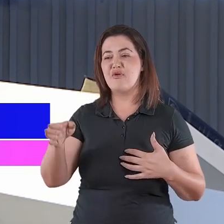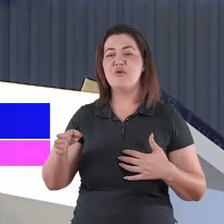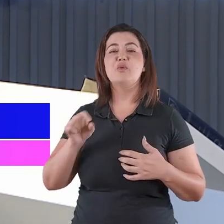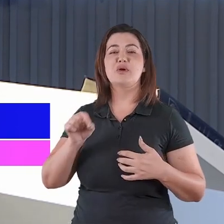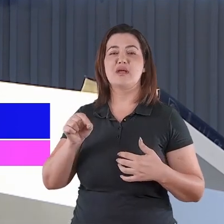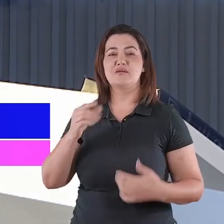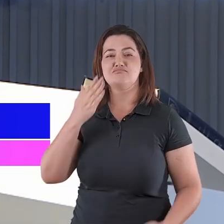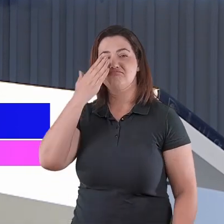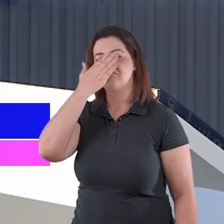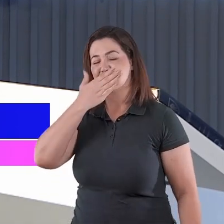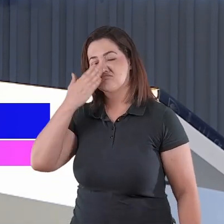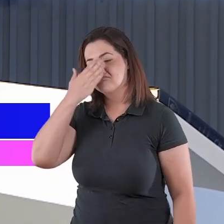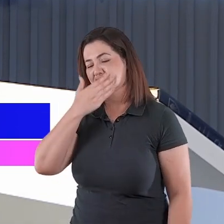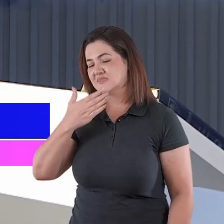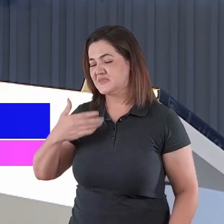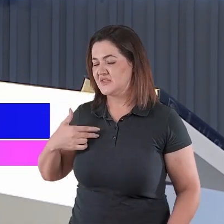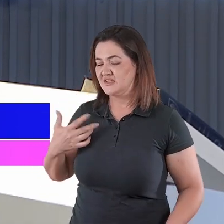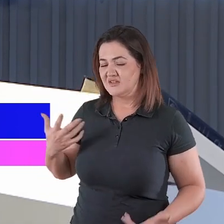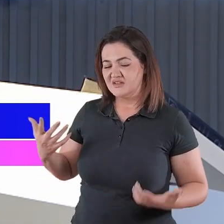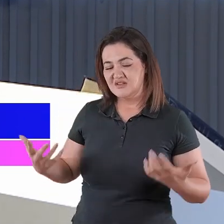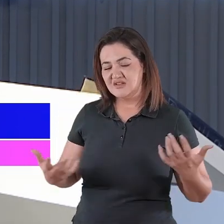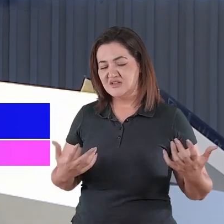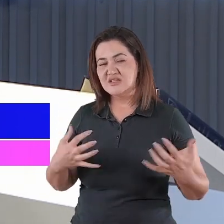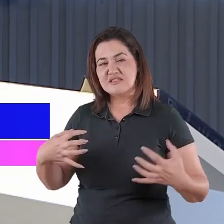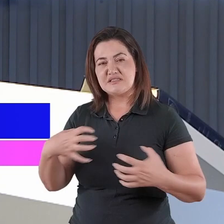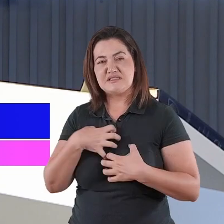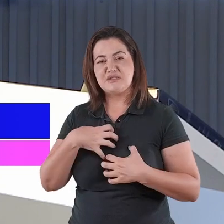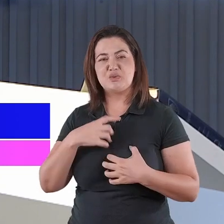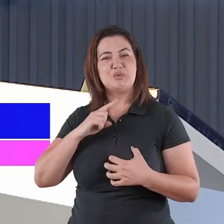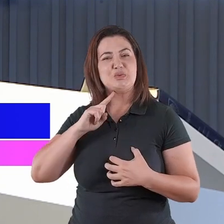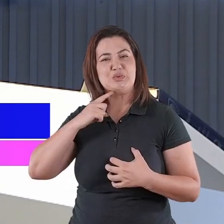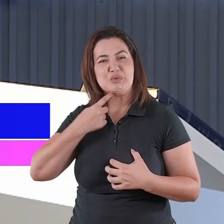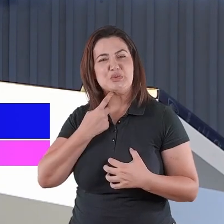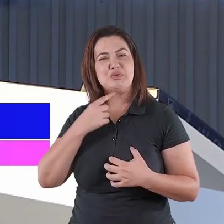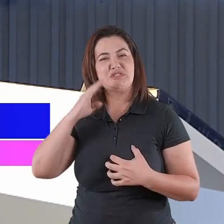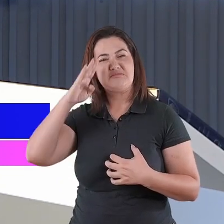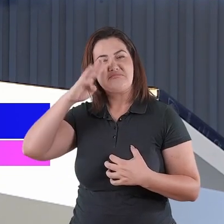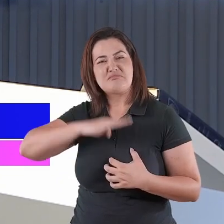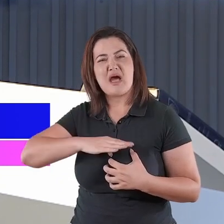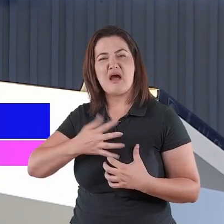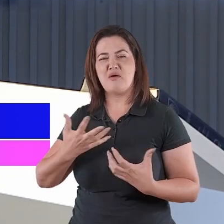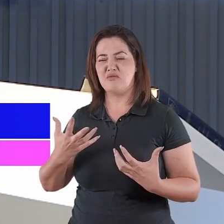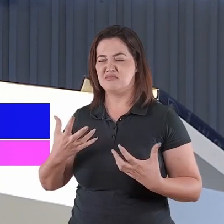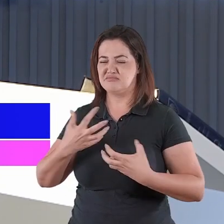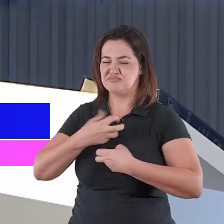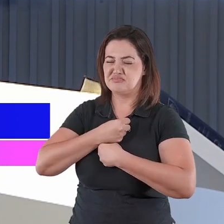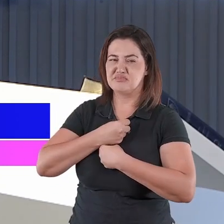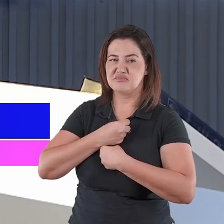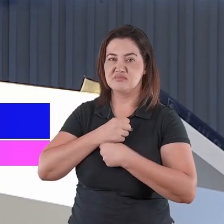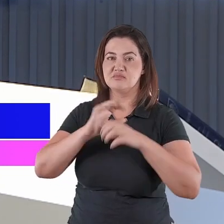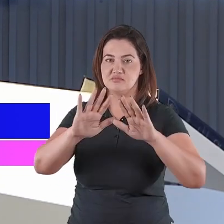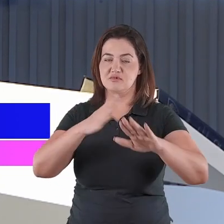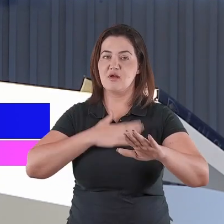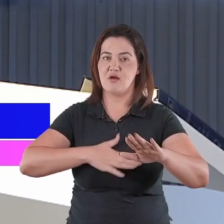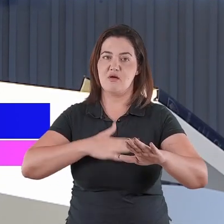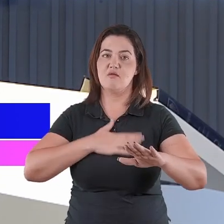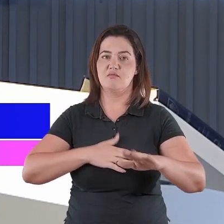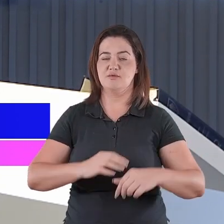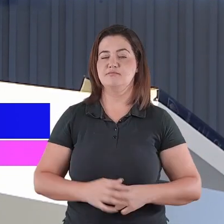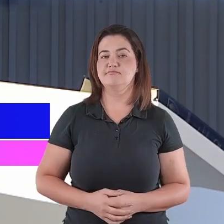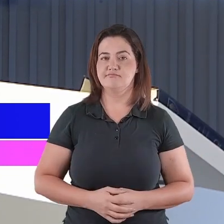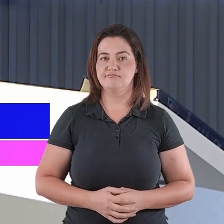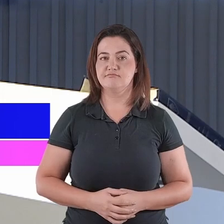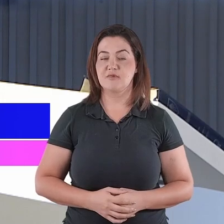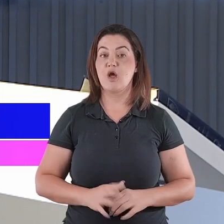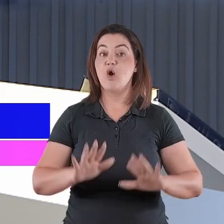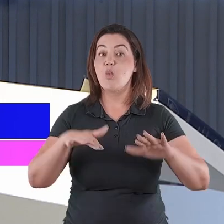suja, se sente mal, se sente destruída, arruinada. Deixa eu te dizer uma coisa. Quando Jesus